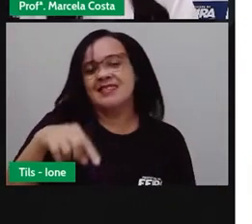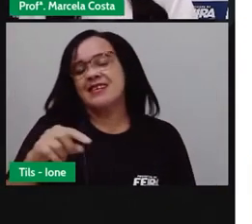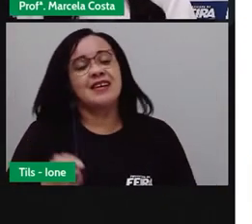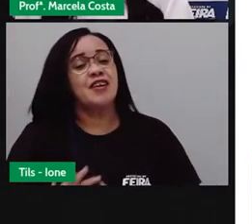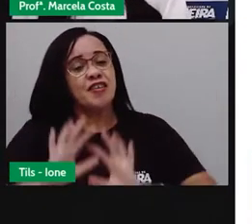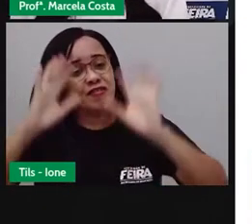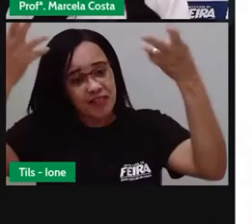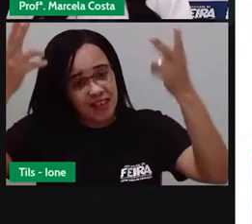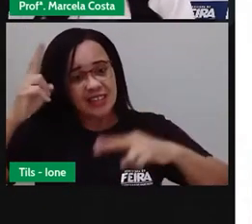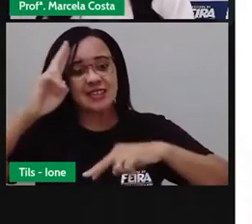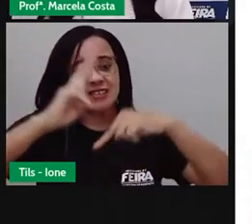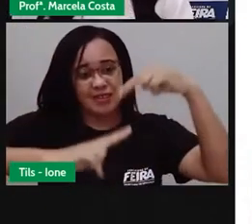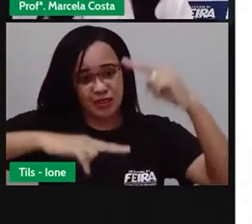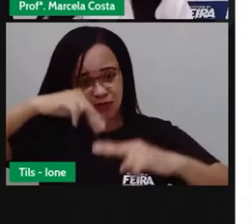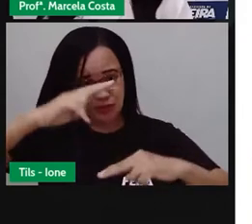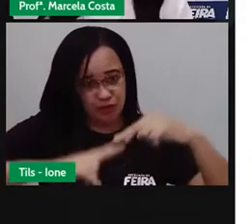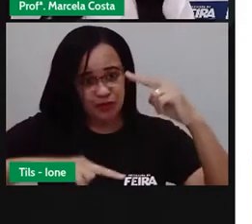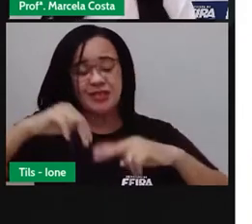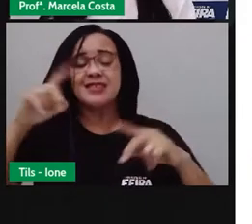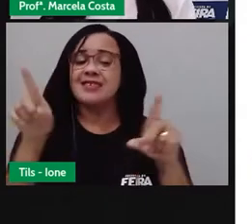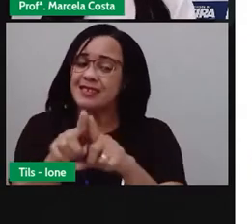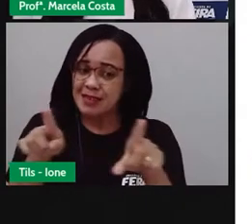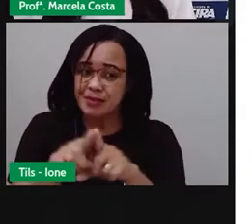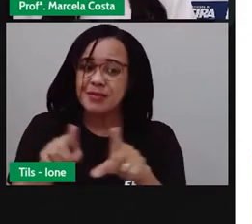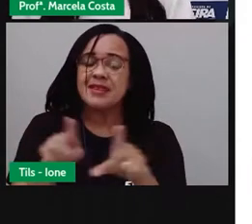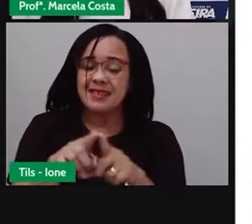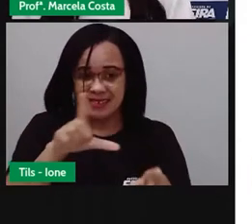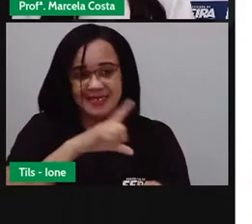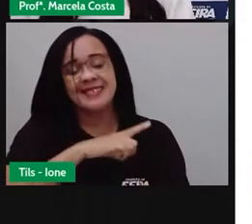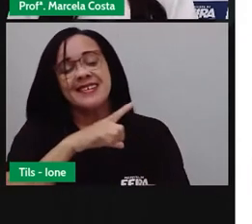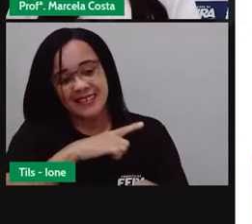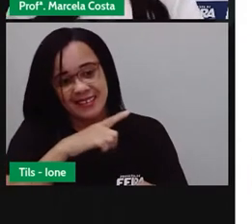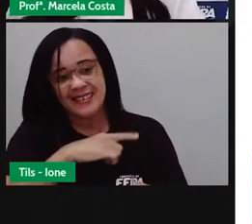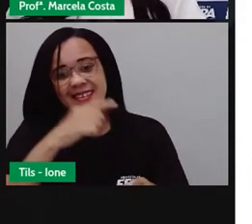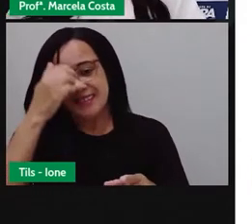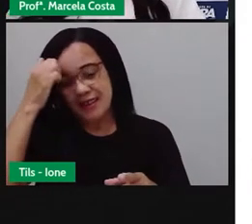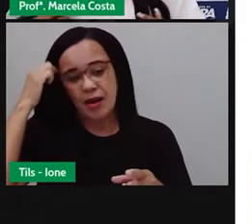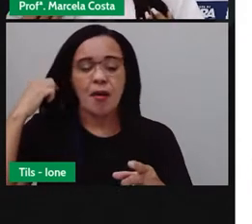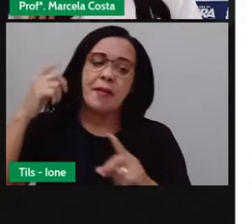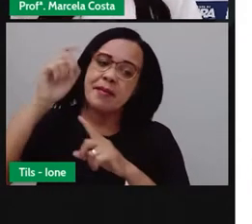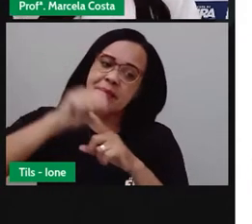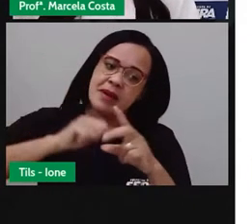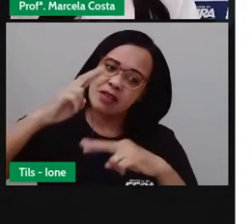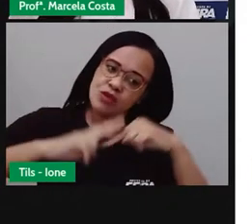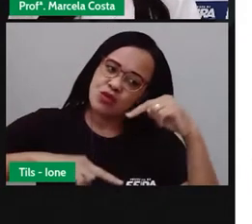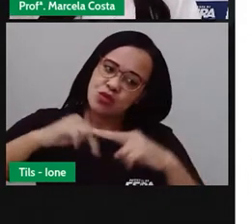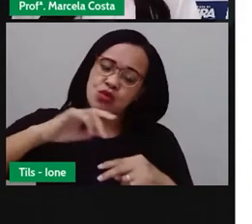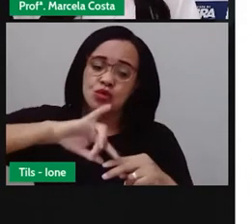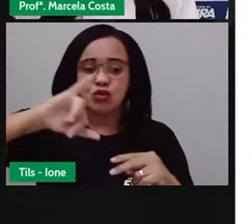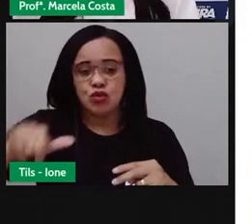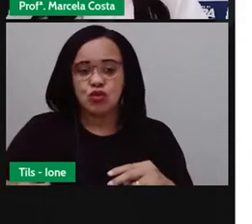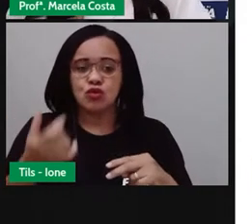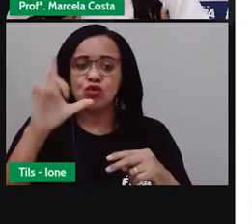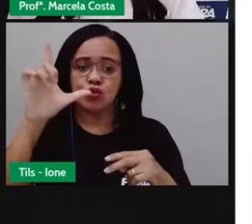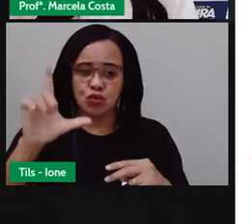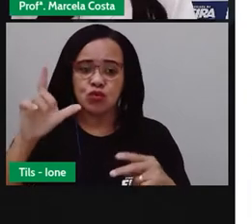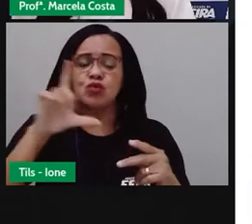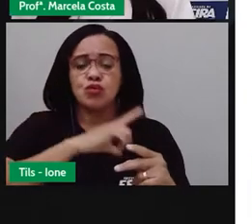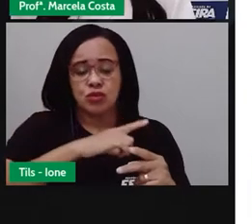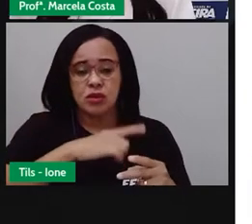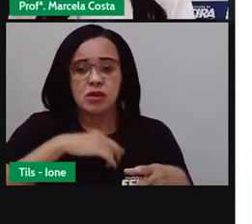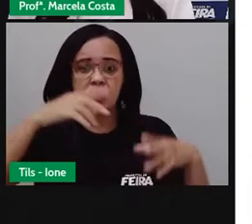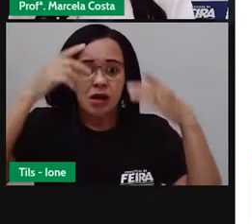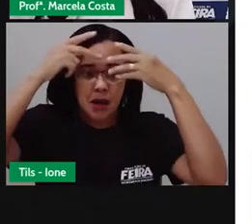festejos juninos. Lá no mês de junho, mês de julho, onde um personagem, uma pessoa se